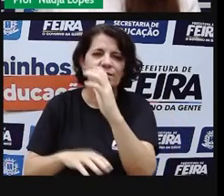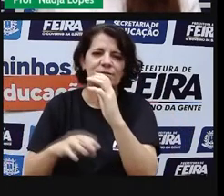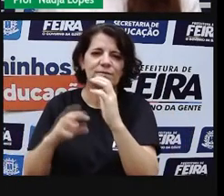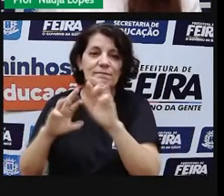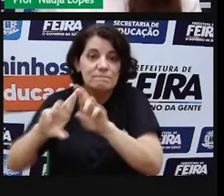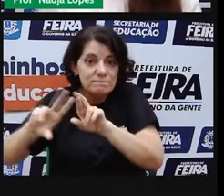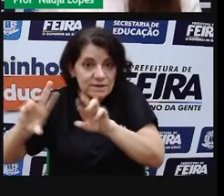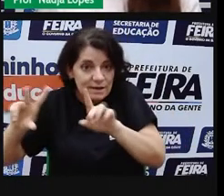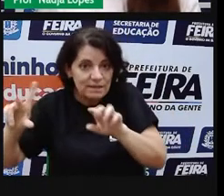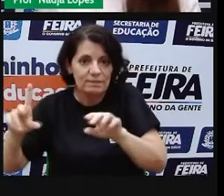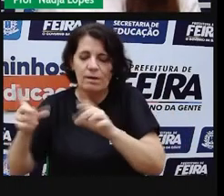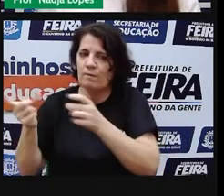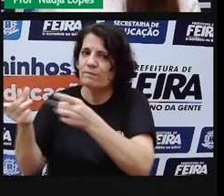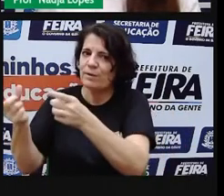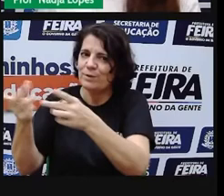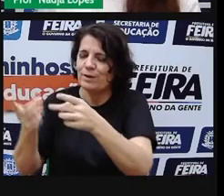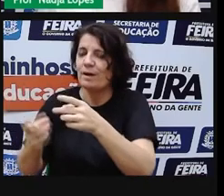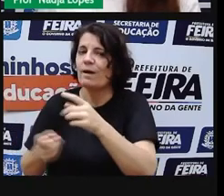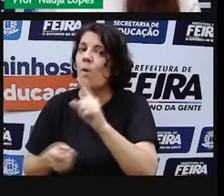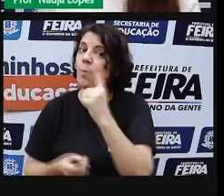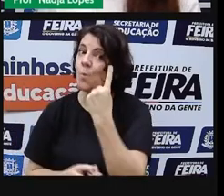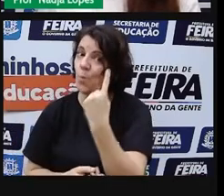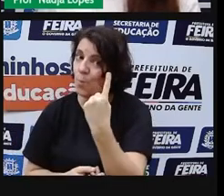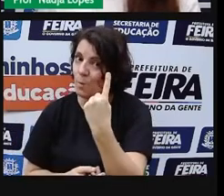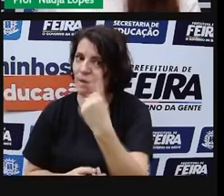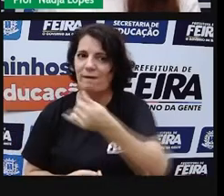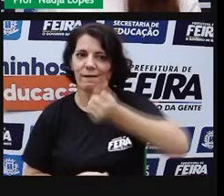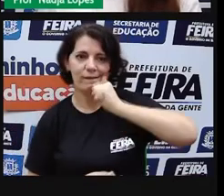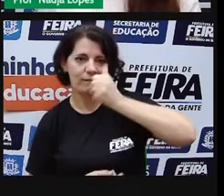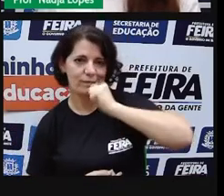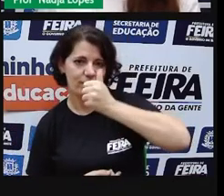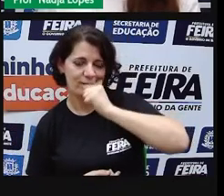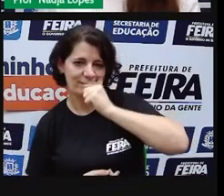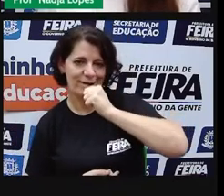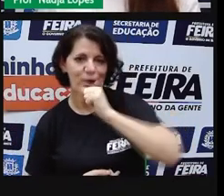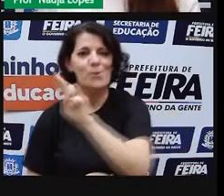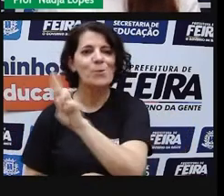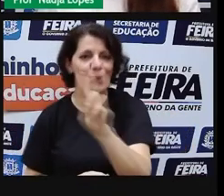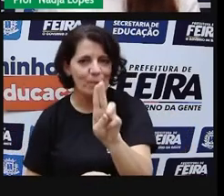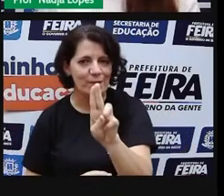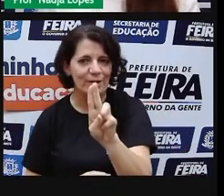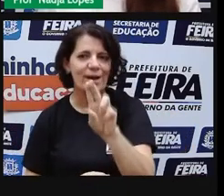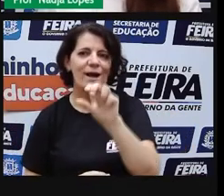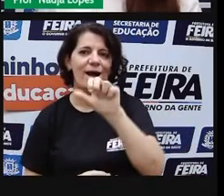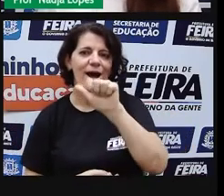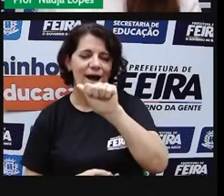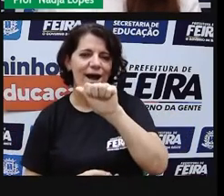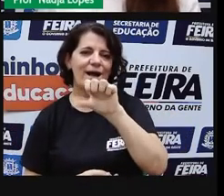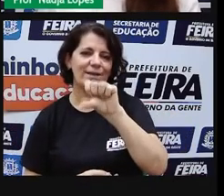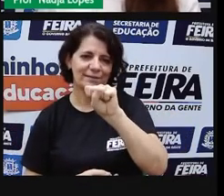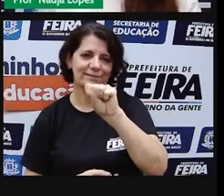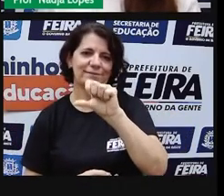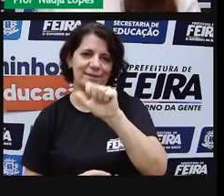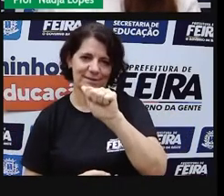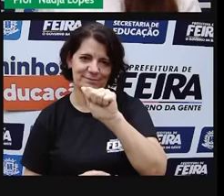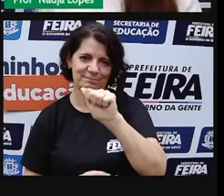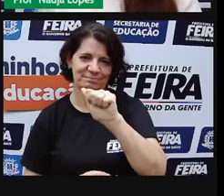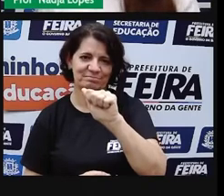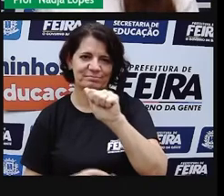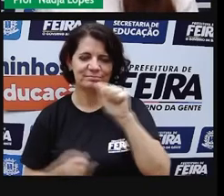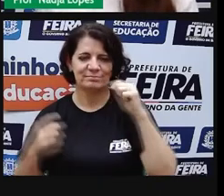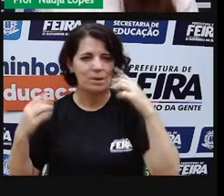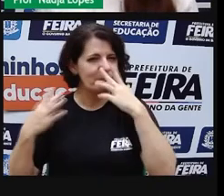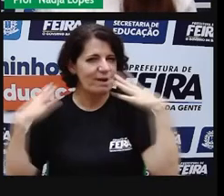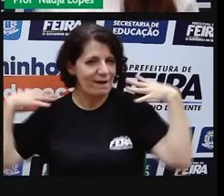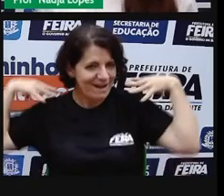uma cachaça que tinha por nome Aguardente, Asa Branca. Tempos depois, foi-se